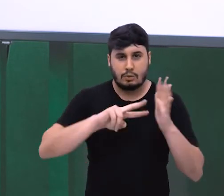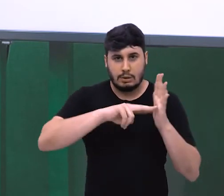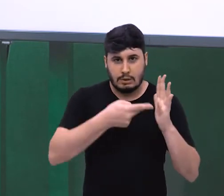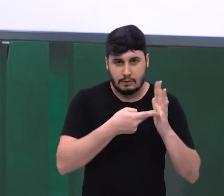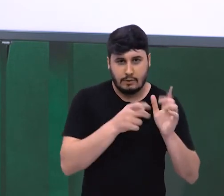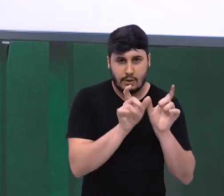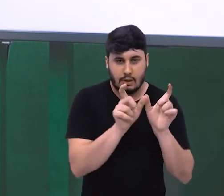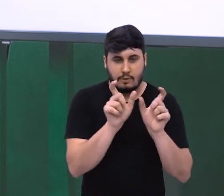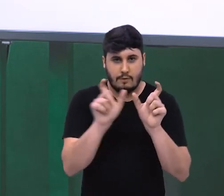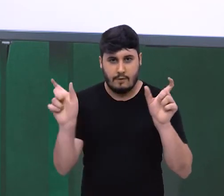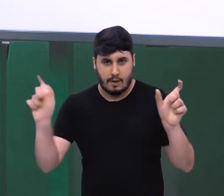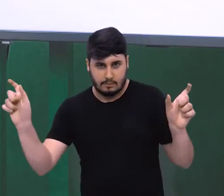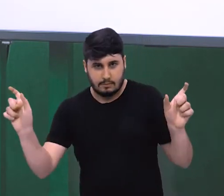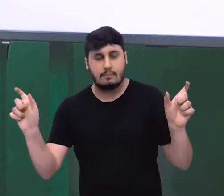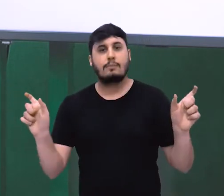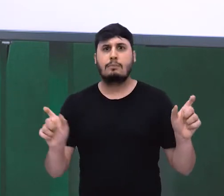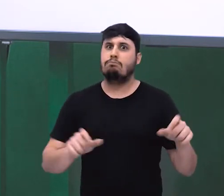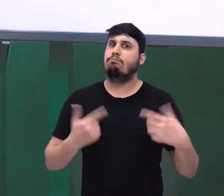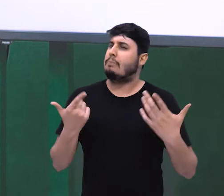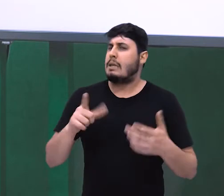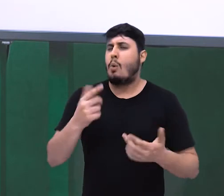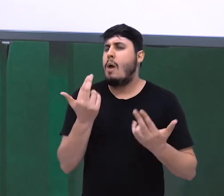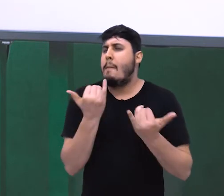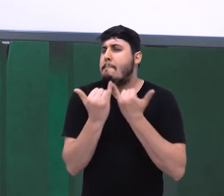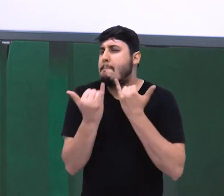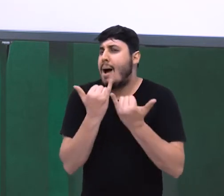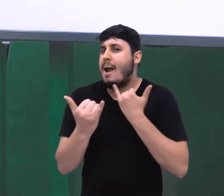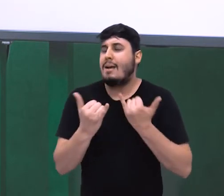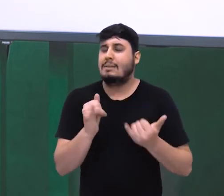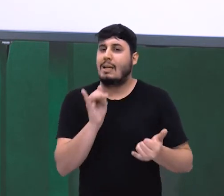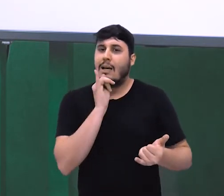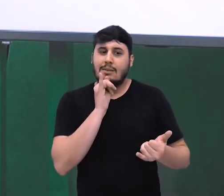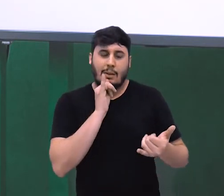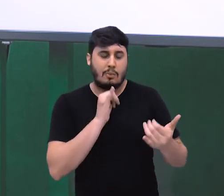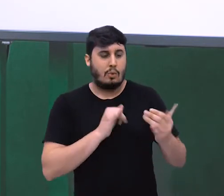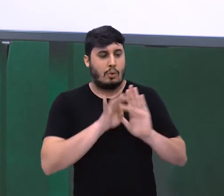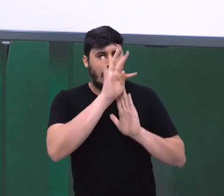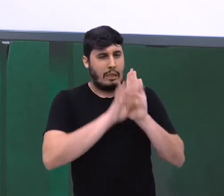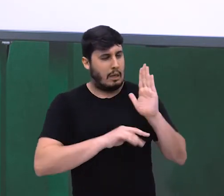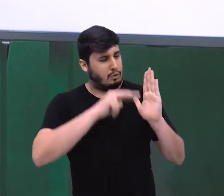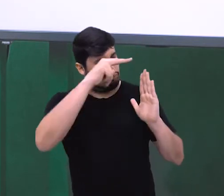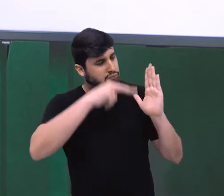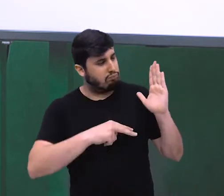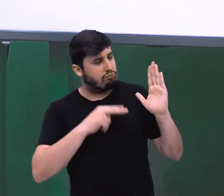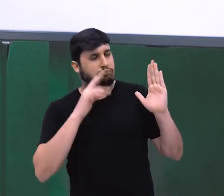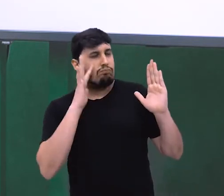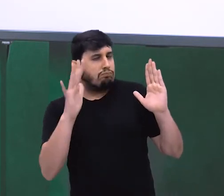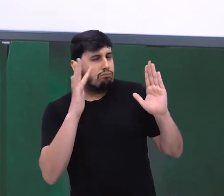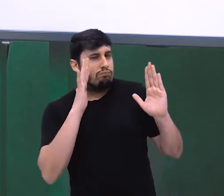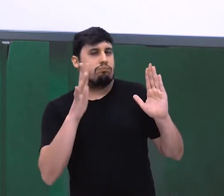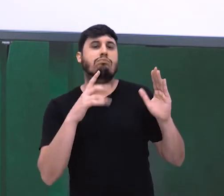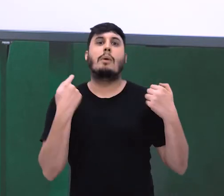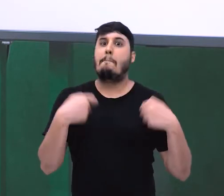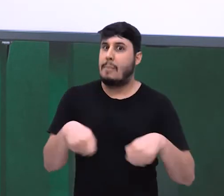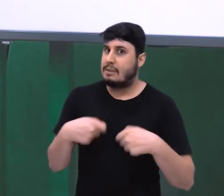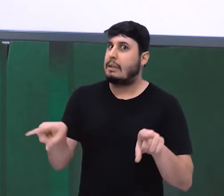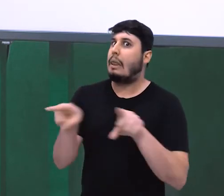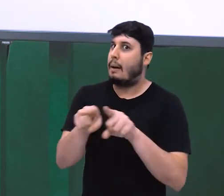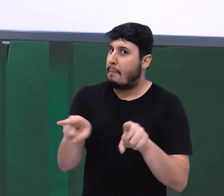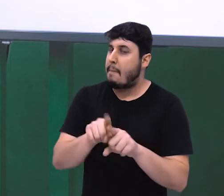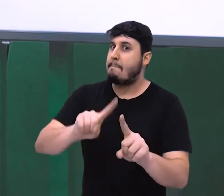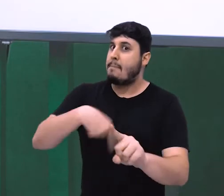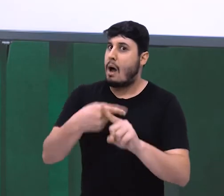é quase uma questão de interpretação de texto, só que, lógico, exige de você um certo conhecimento gramatical.